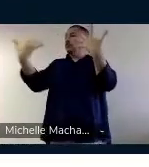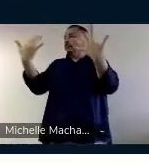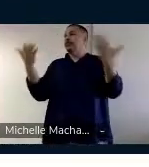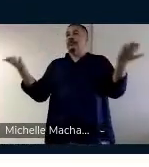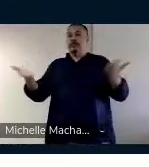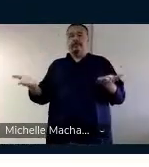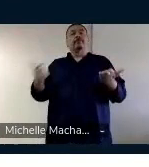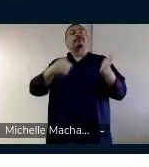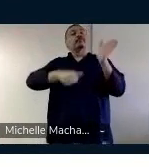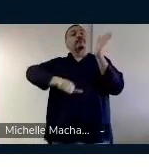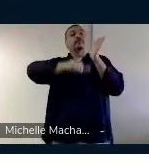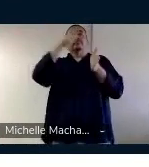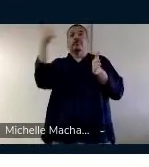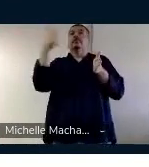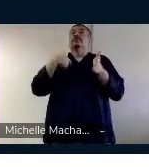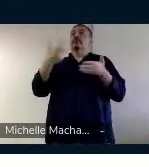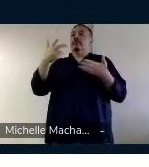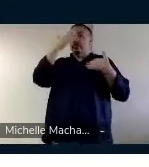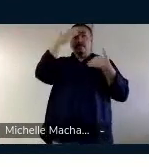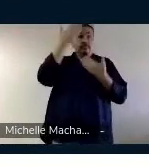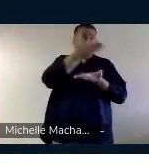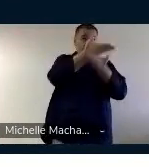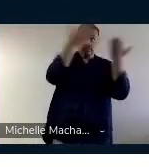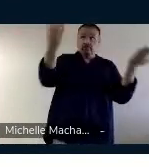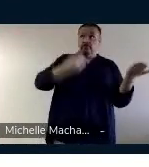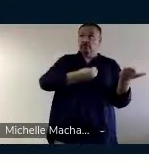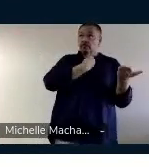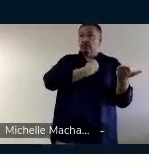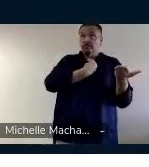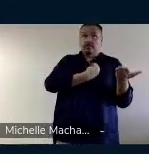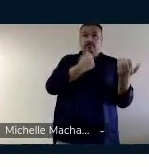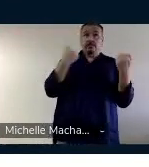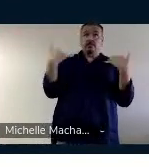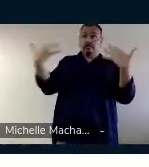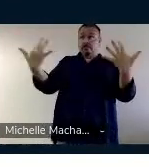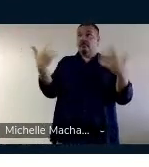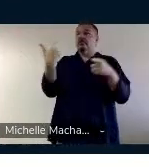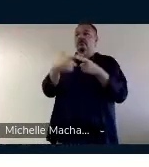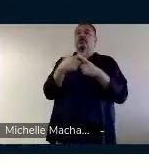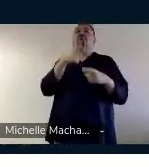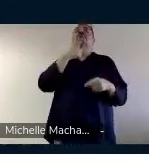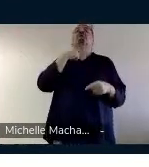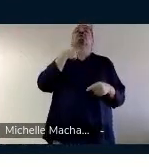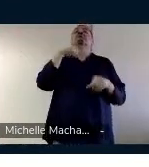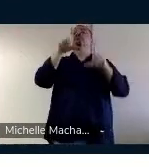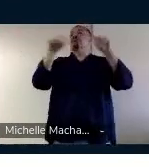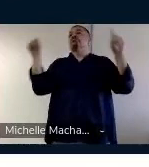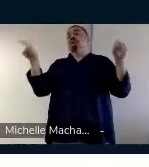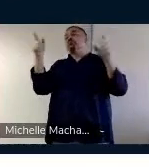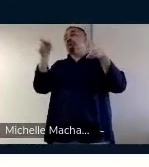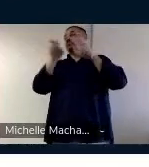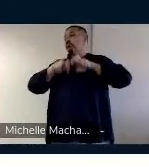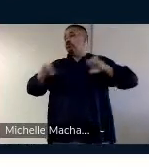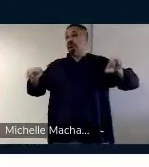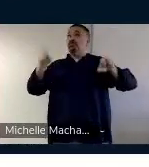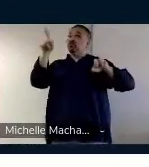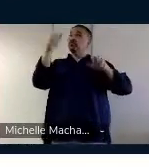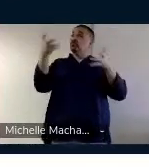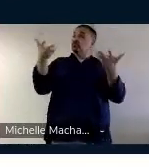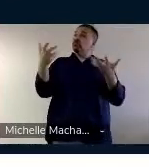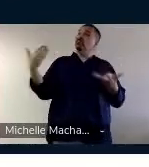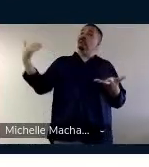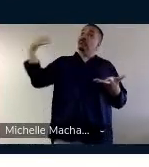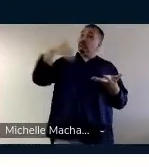primeiramente, a gente quer agradecer a presença de vocês, né, porque agora é o aplicativo vocês estarem aqui, vocês quiseram estar aqui para